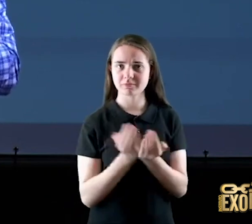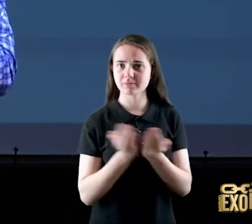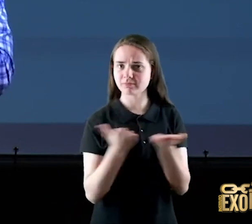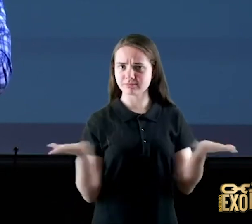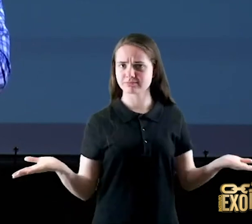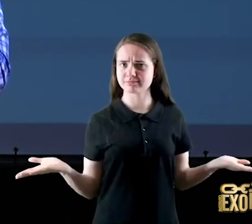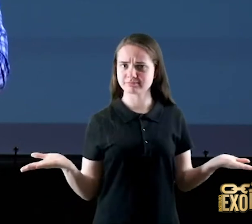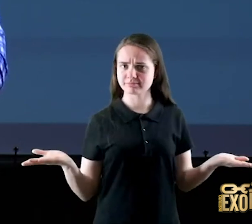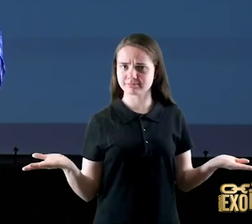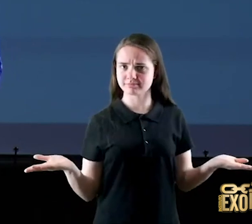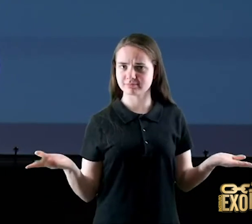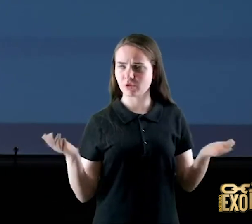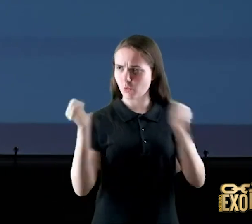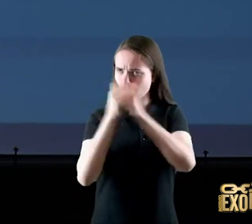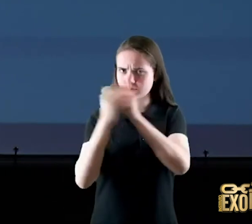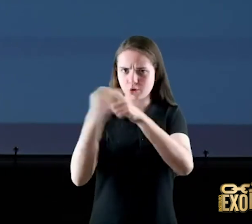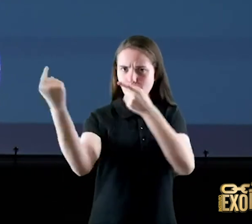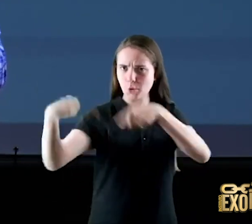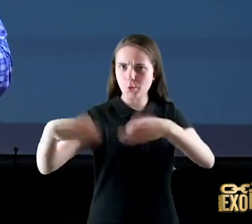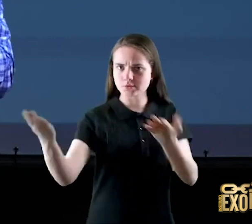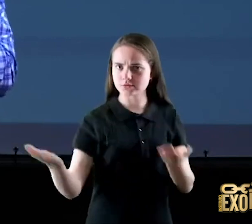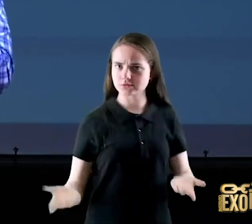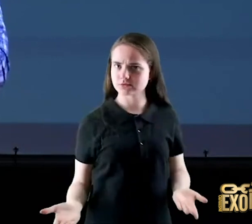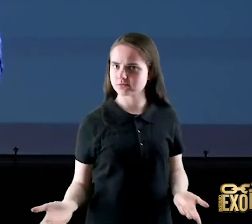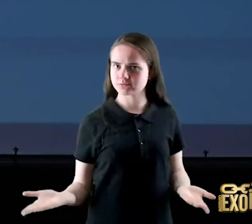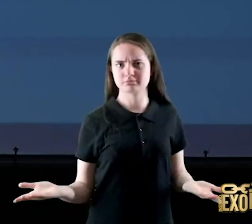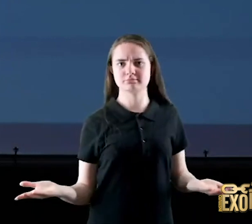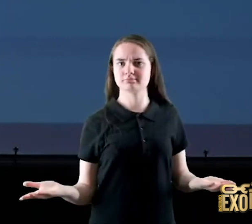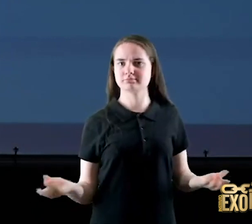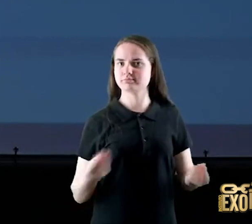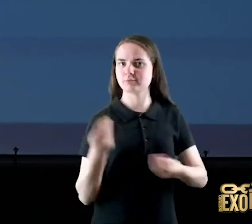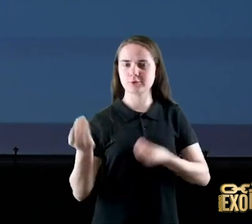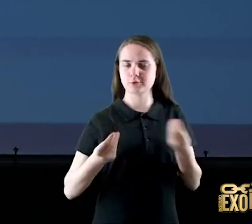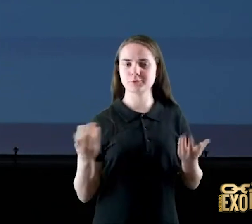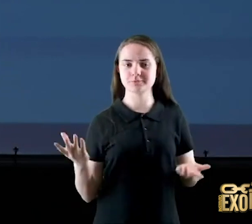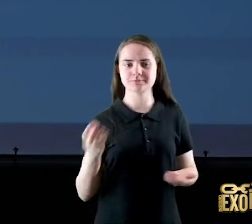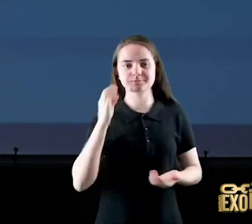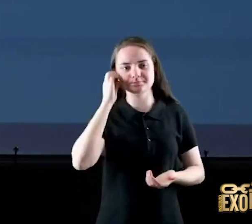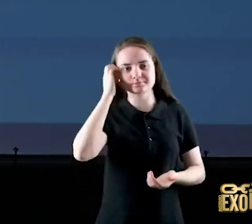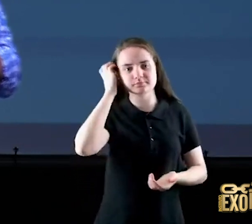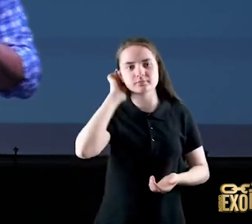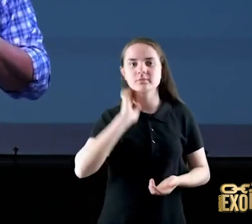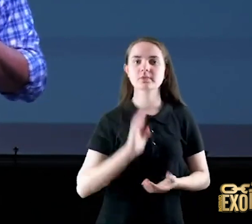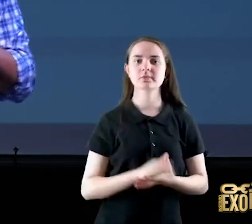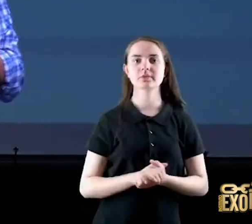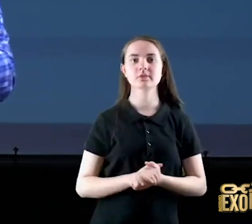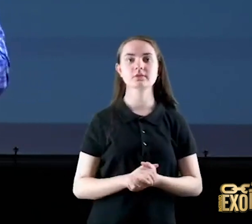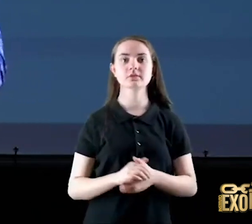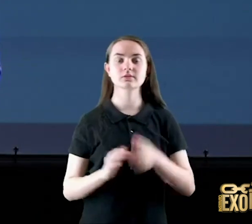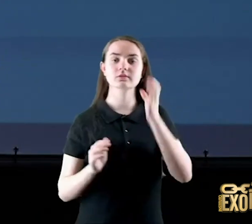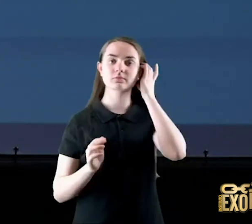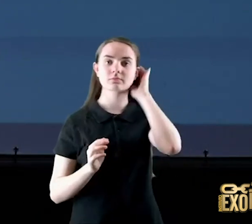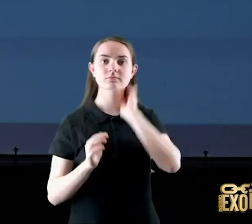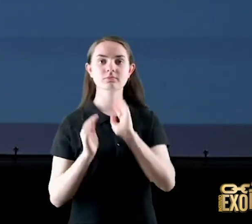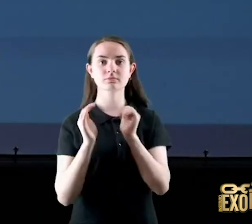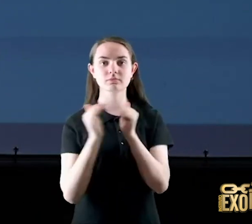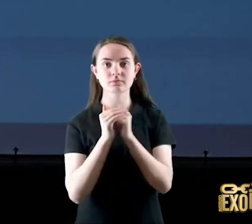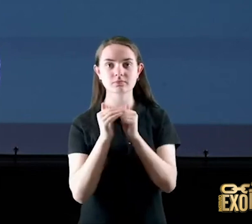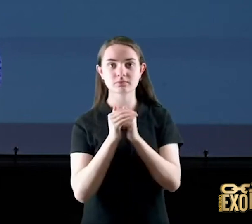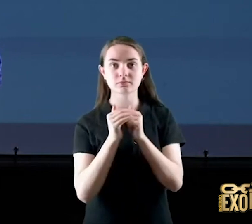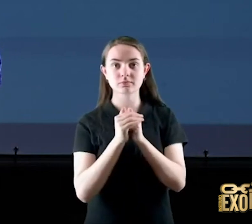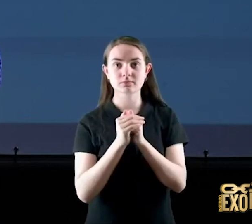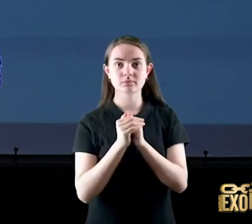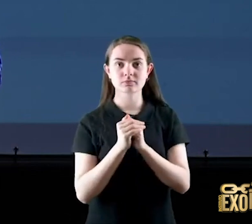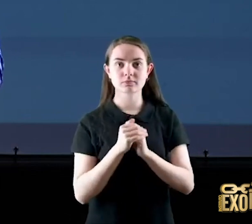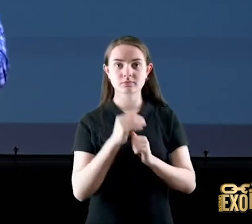eu fui numa igreja o pastor vamos orar pelos irmãos que estão sendo perseguidos pelo Talibã como assim